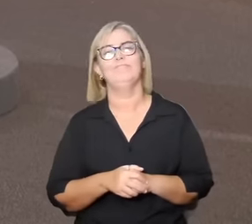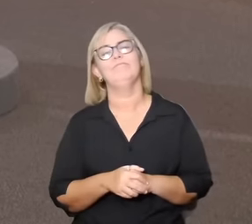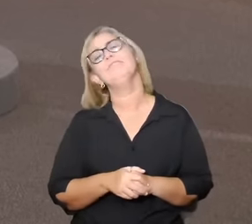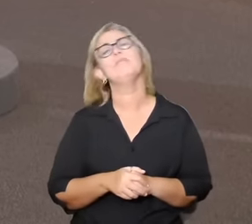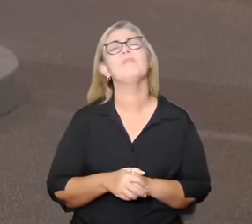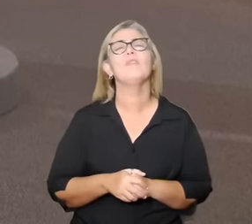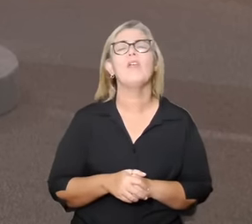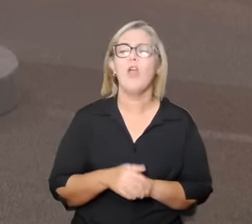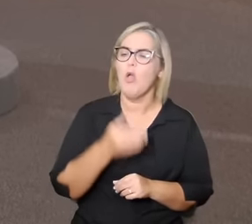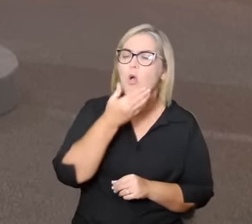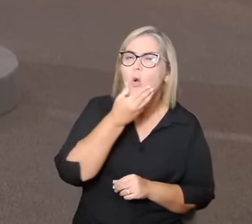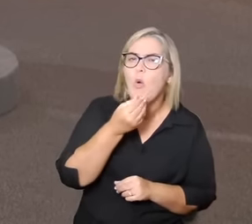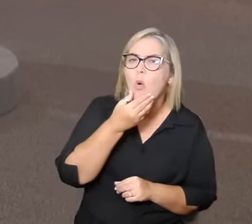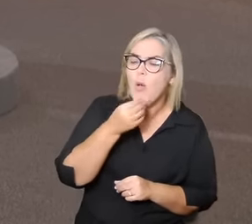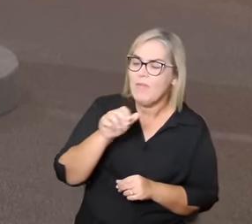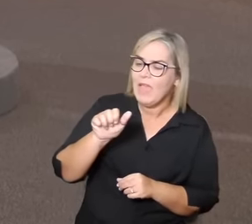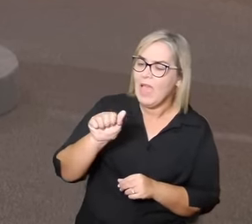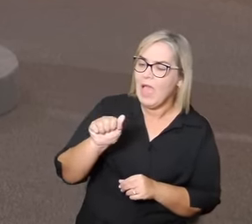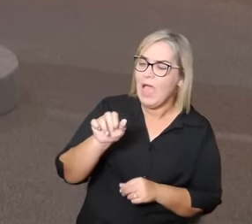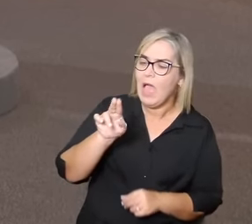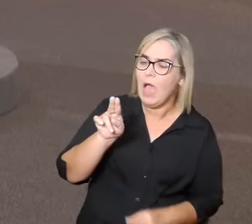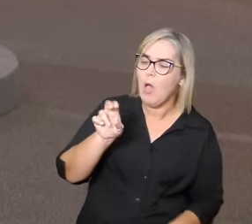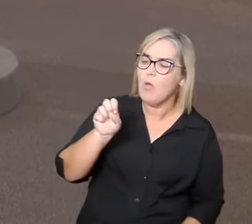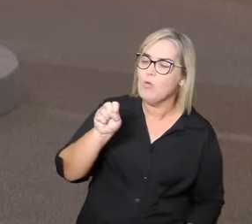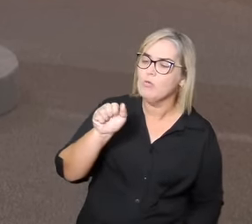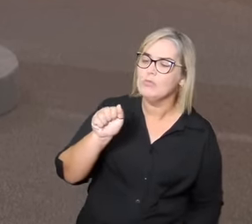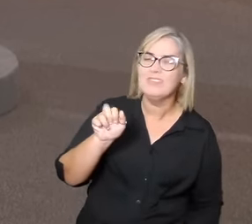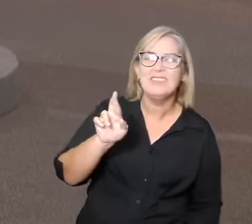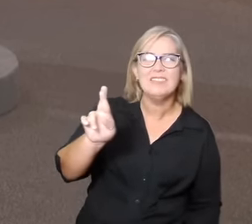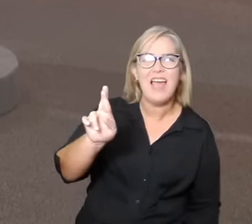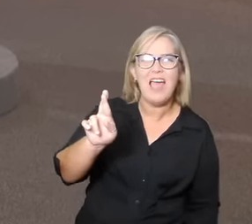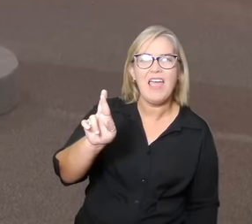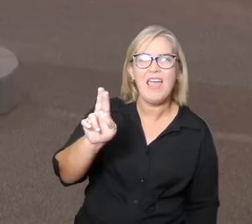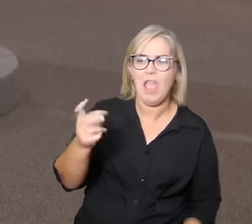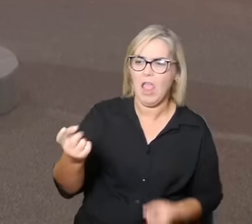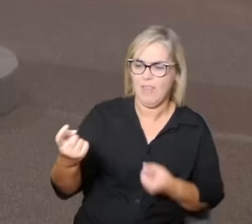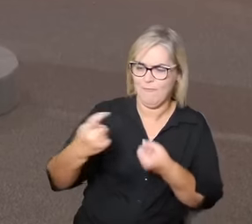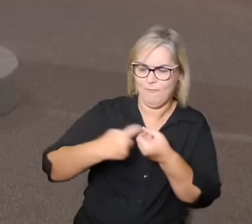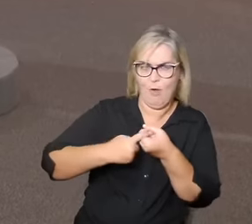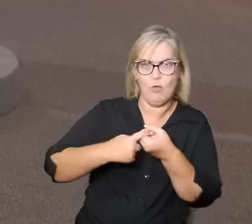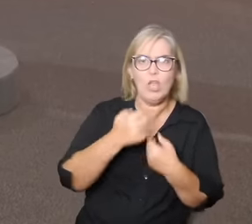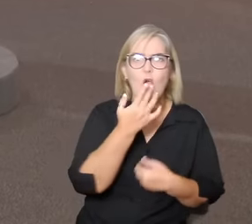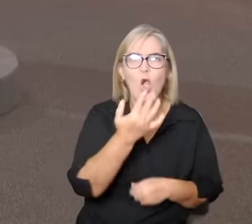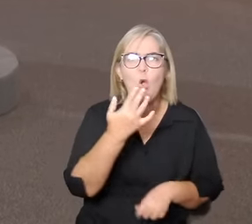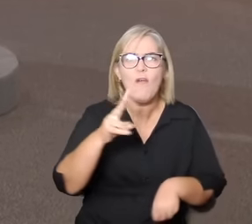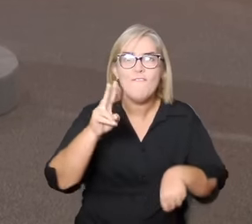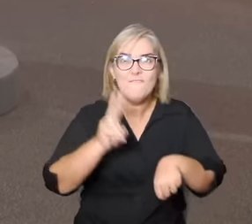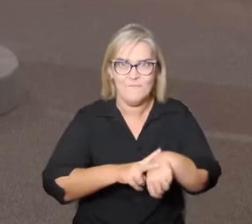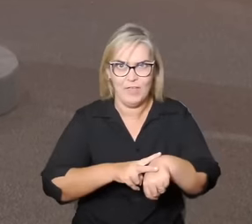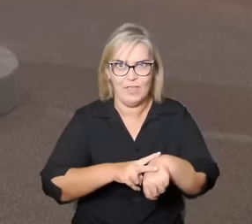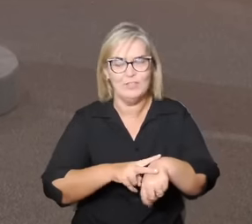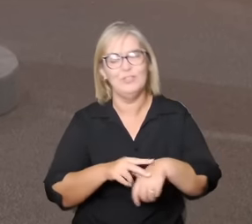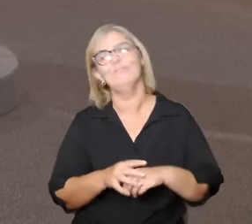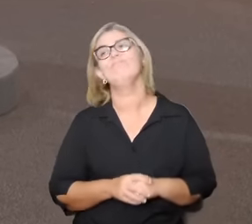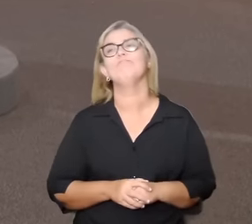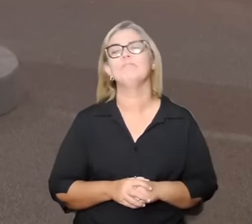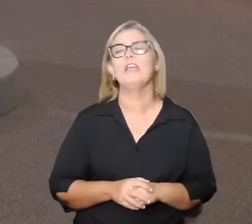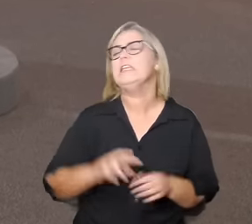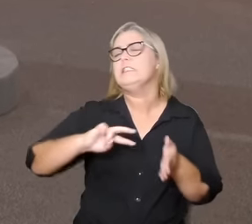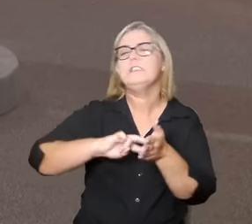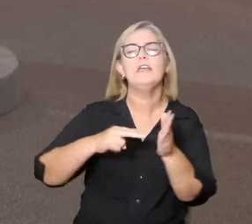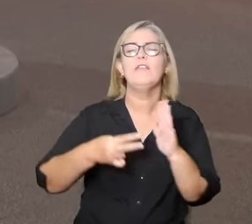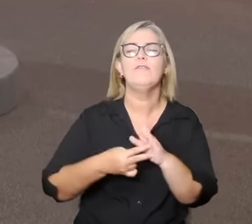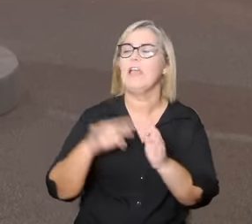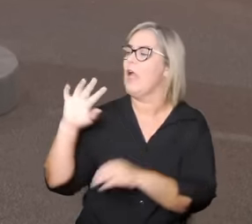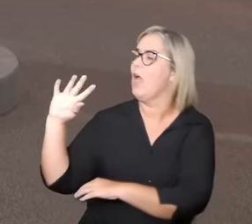tem muito a ver com uma metáfora, com um signo que remete à natureza, remete a folhas verdes, remete